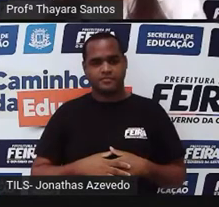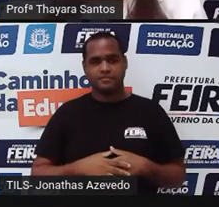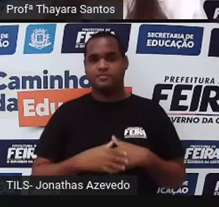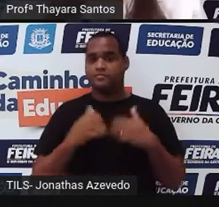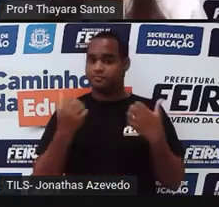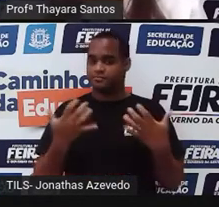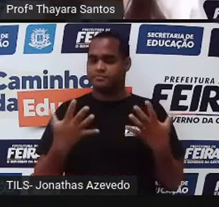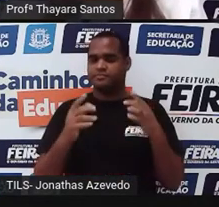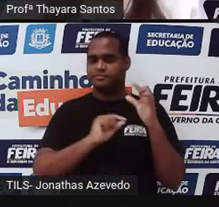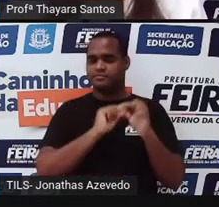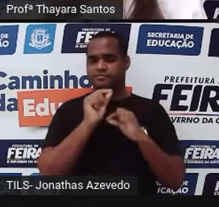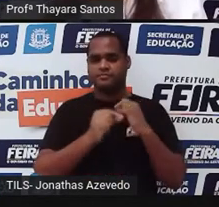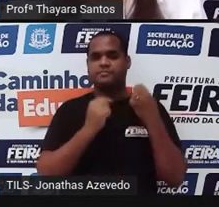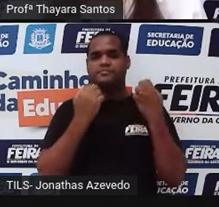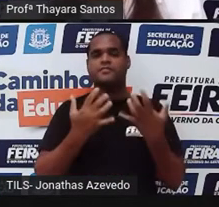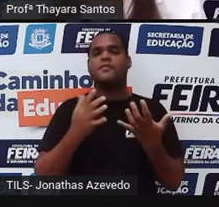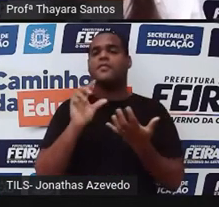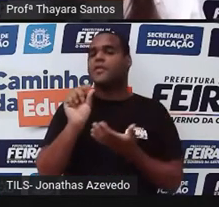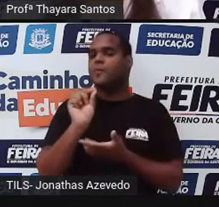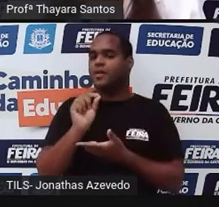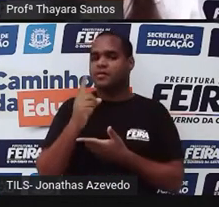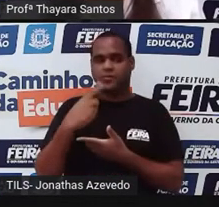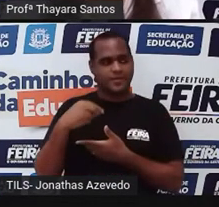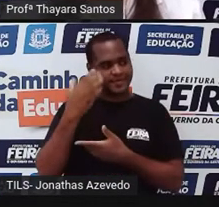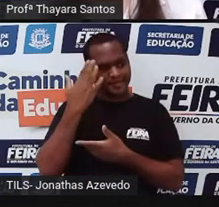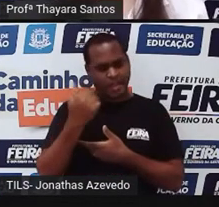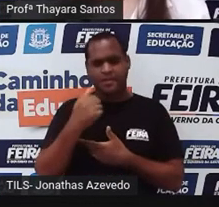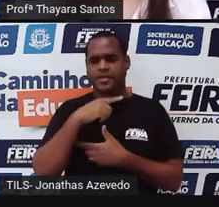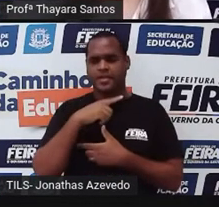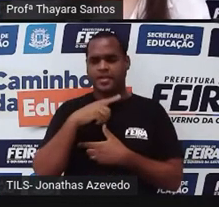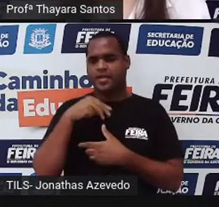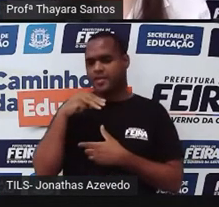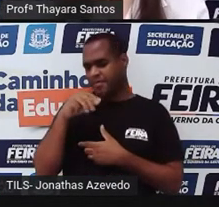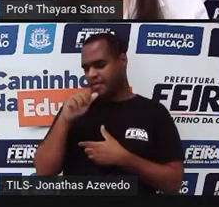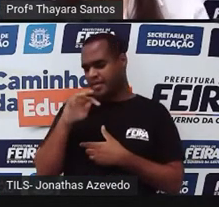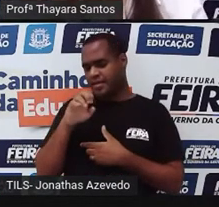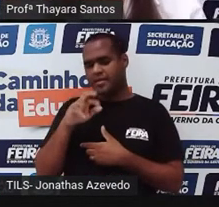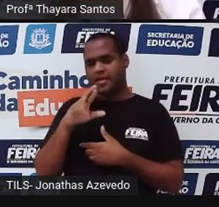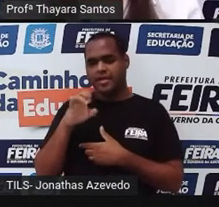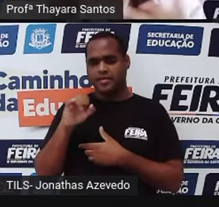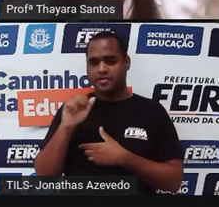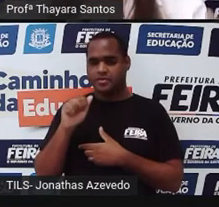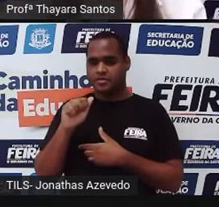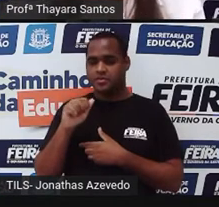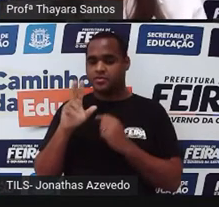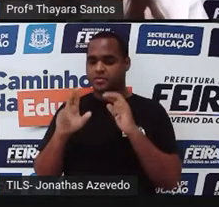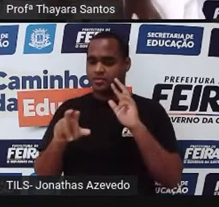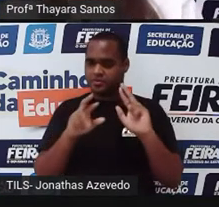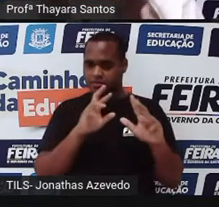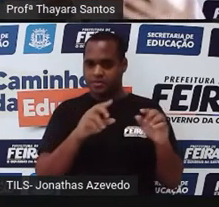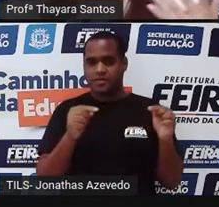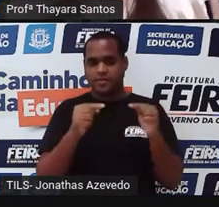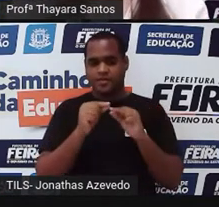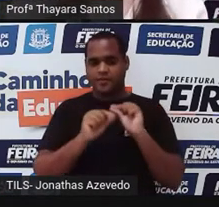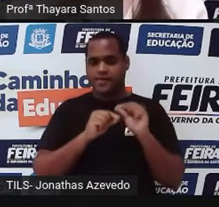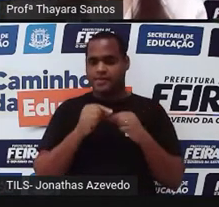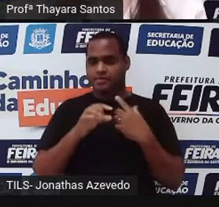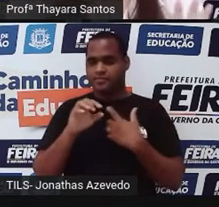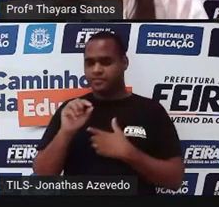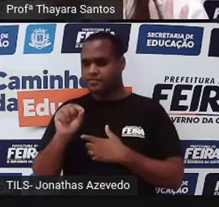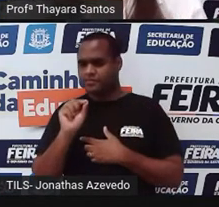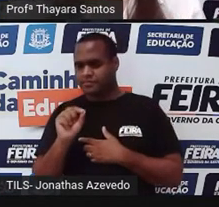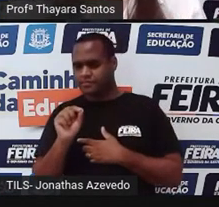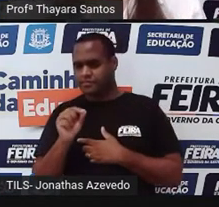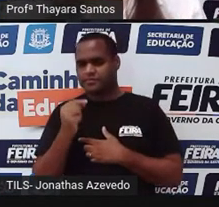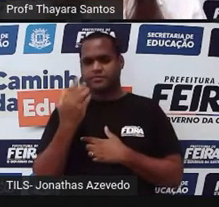Vamos lá. Então, já que a gente já sabe o que é matéria, vamos diferenciar as coisas que são matéria daquelas que não são.